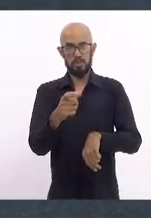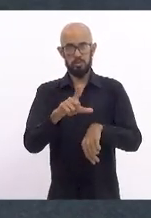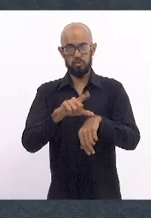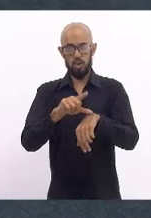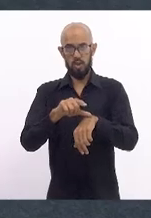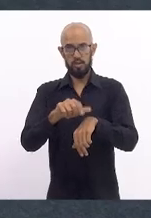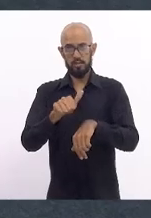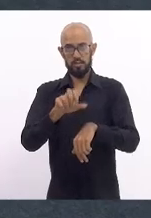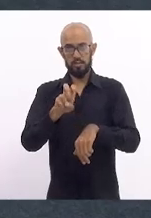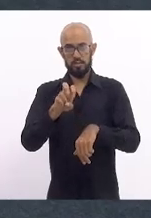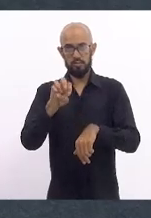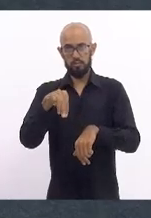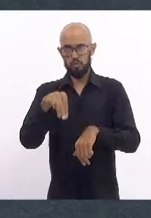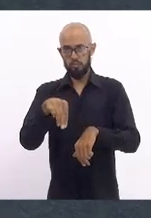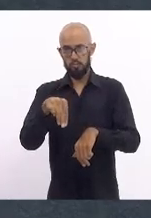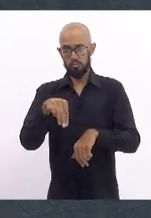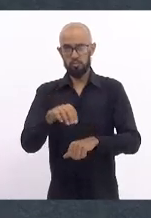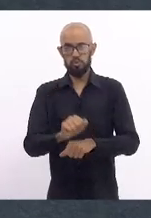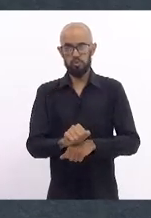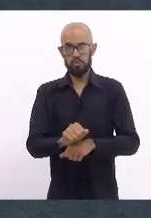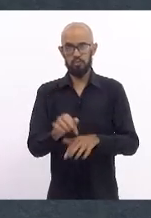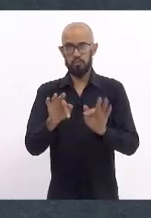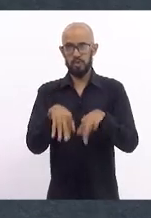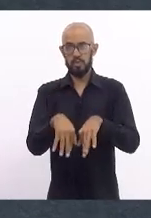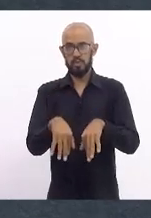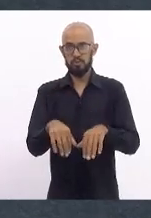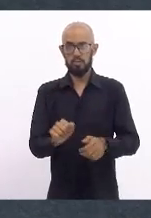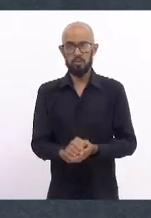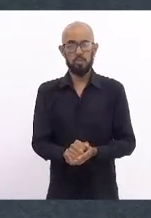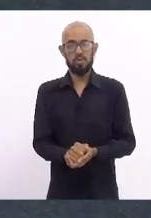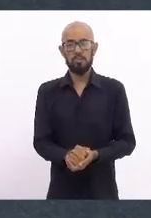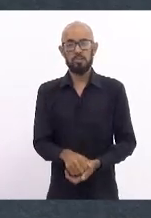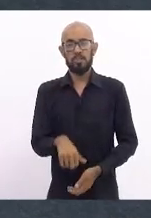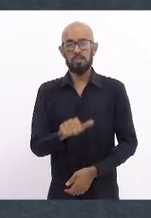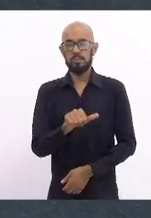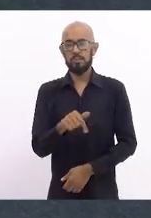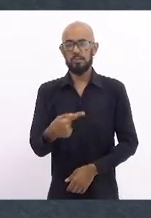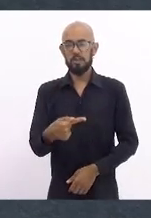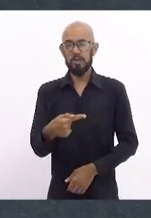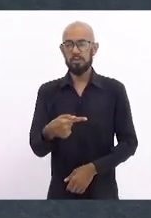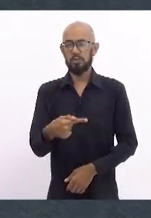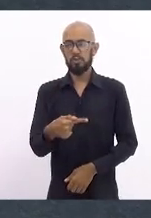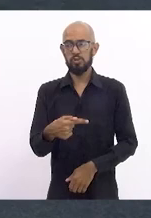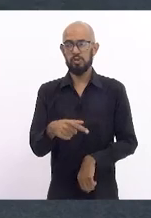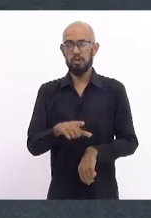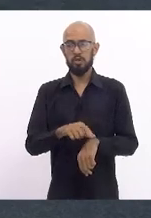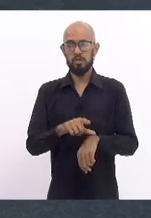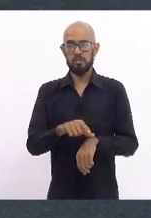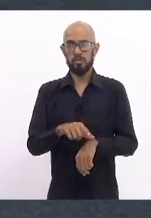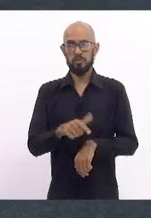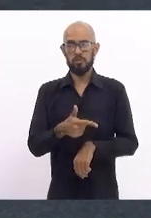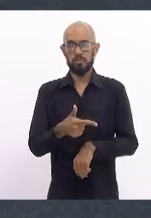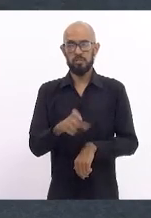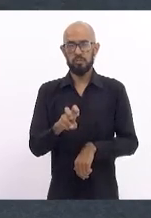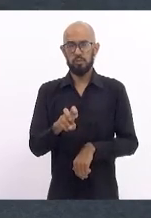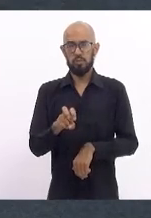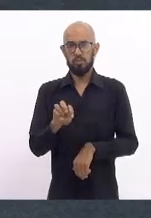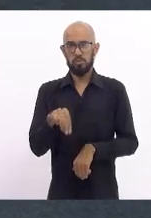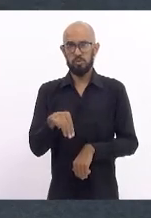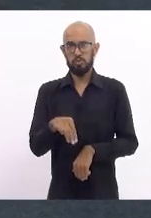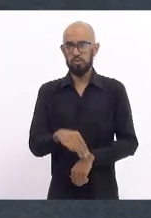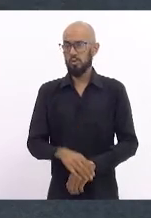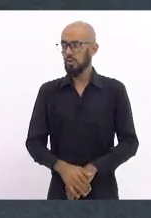e 15 minutos, encerrou-se às 17 horas e 25 minutos.